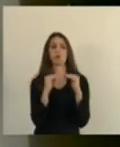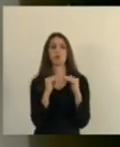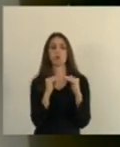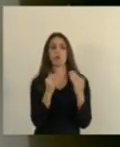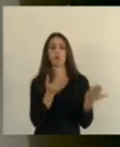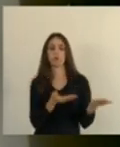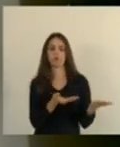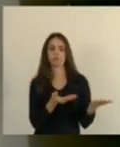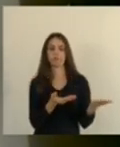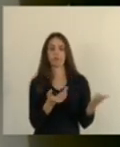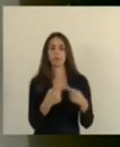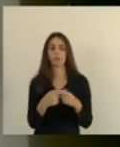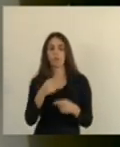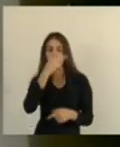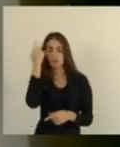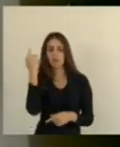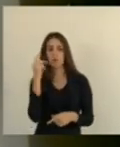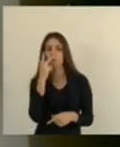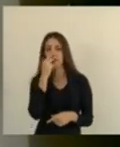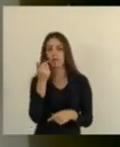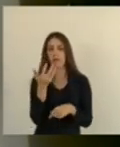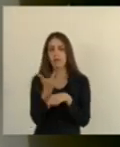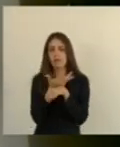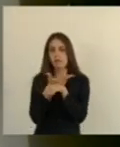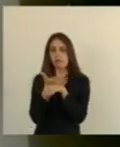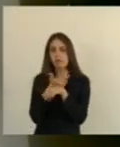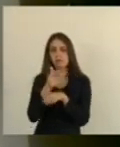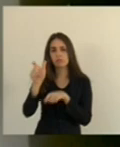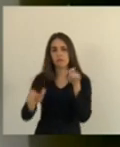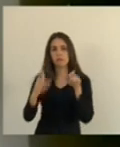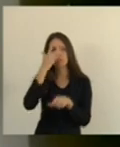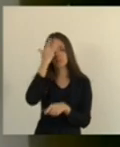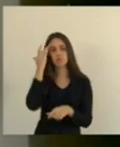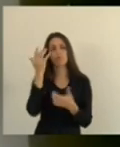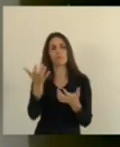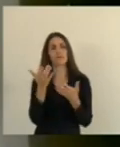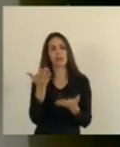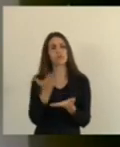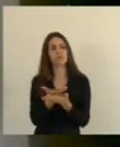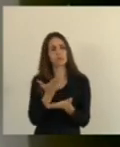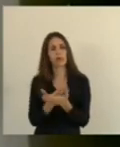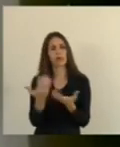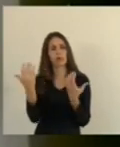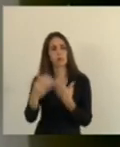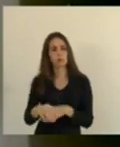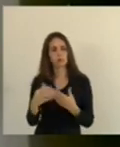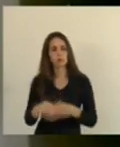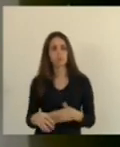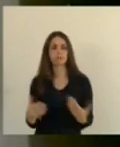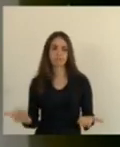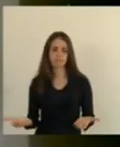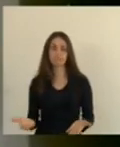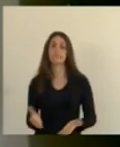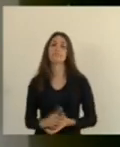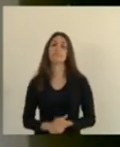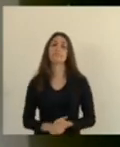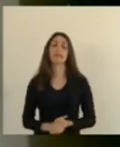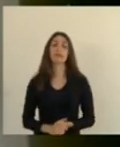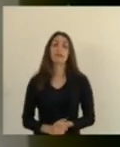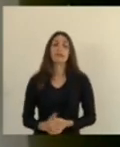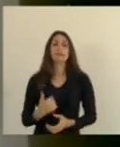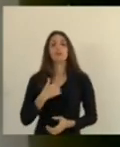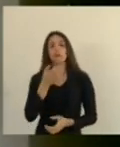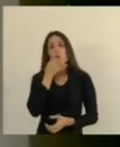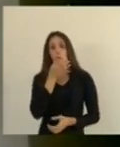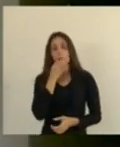de pessoas que ficam aproveitando a boa fé dessas pessoas que fazem concurso então eu acredito